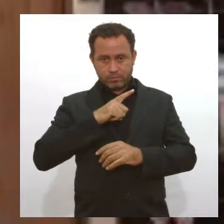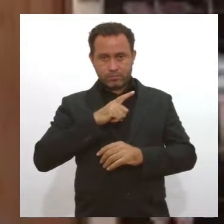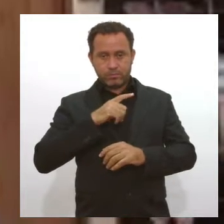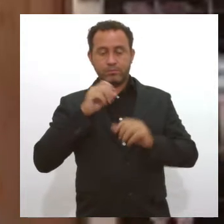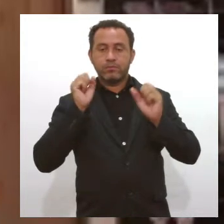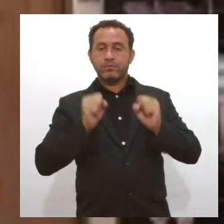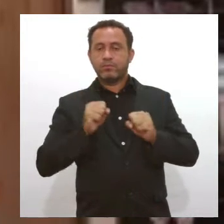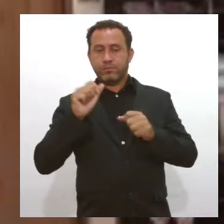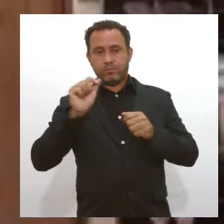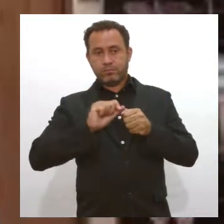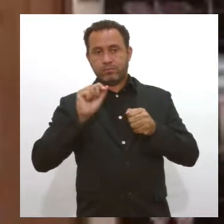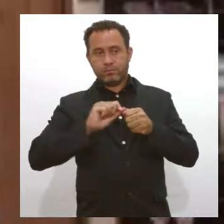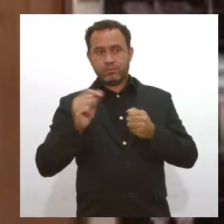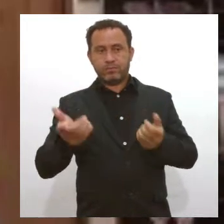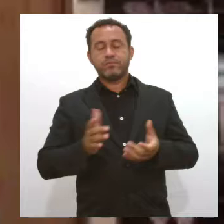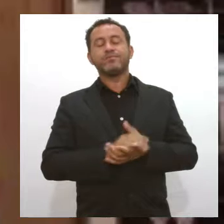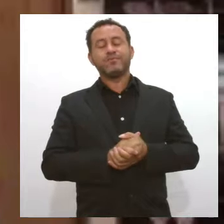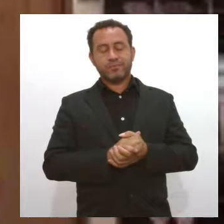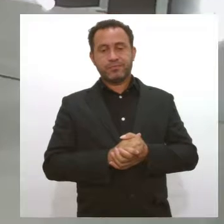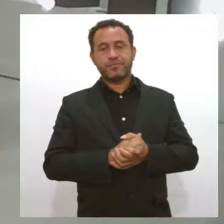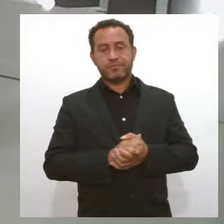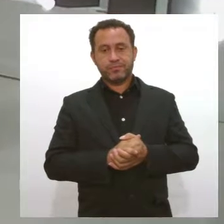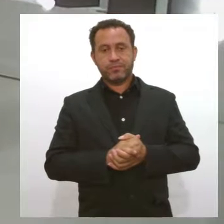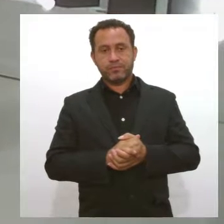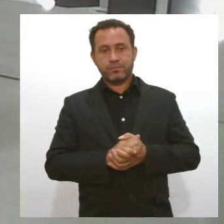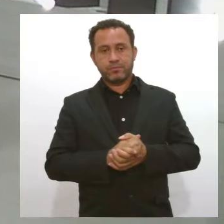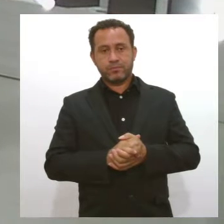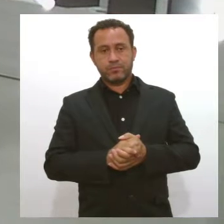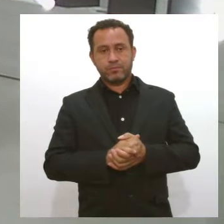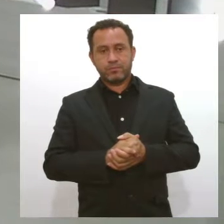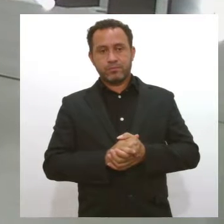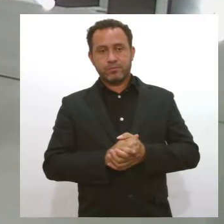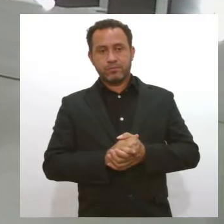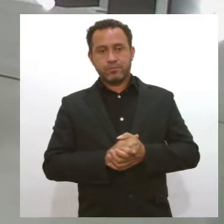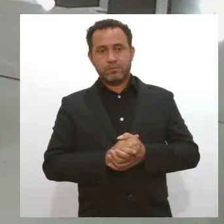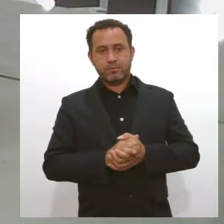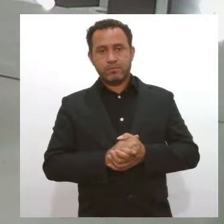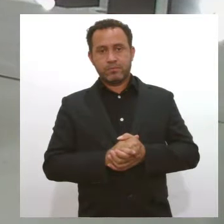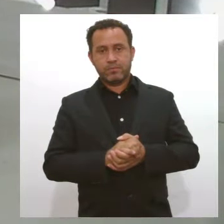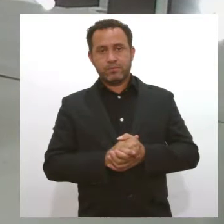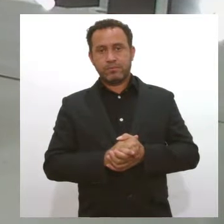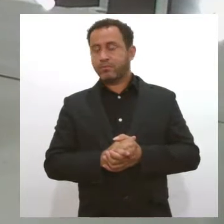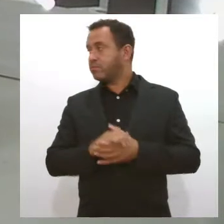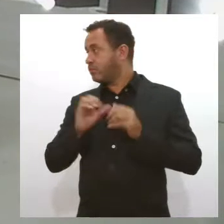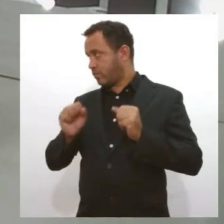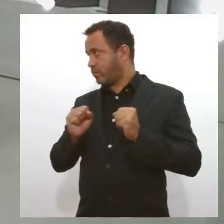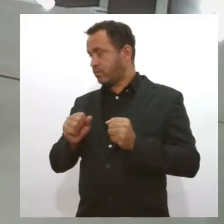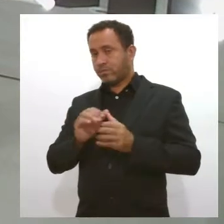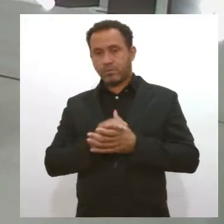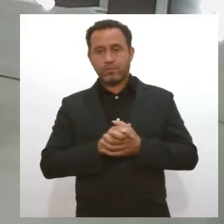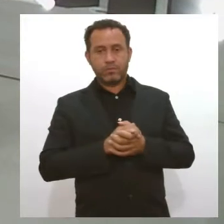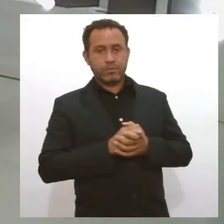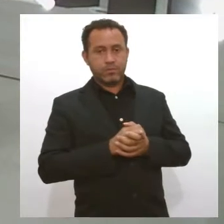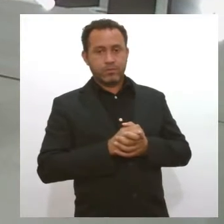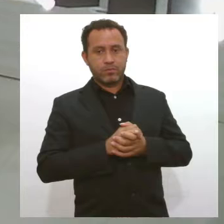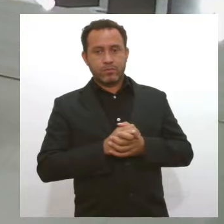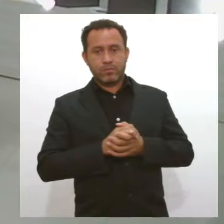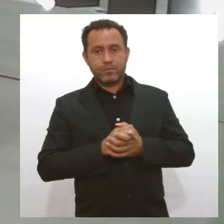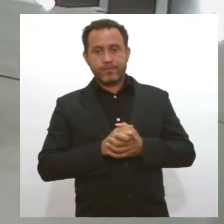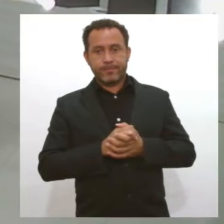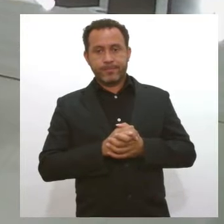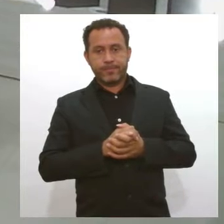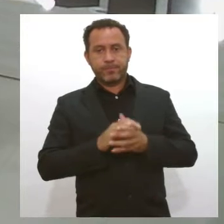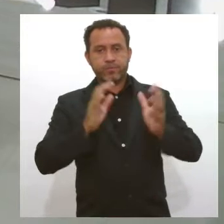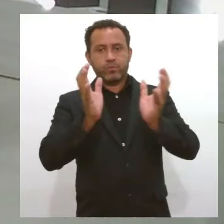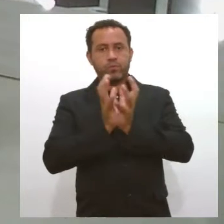possa fazer isso. Com certeza. E com relação... Pode falar, doutora Rosa. Com relação aos